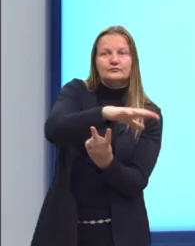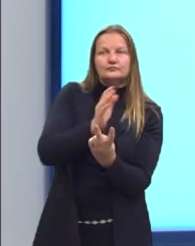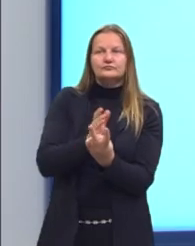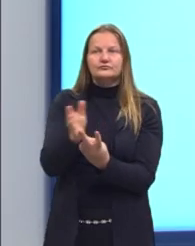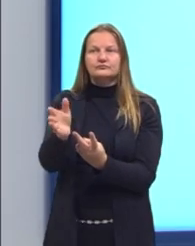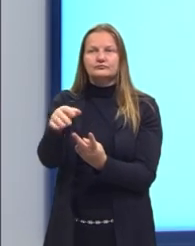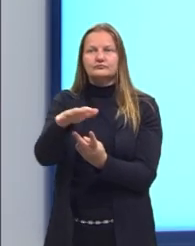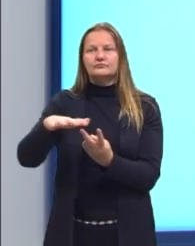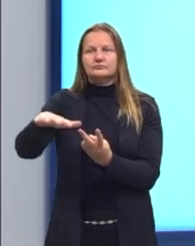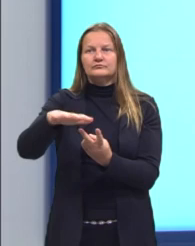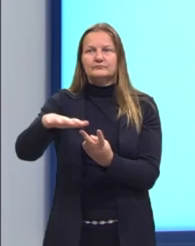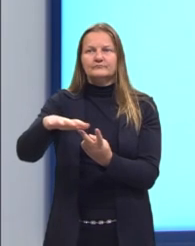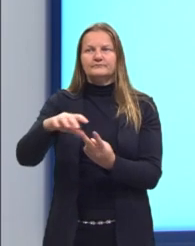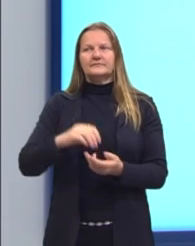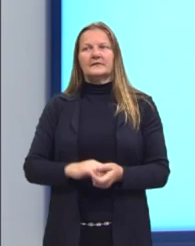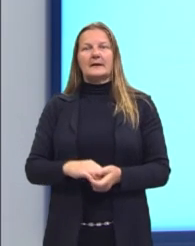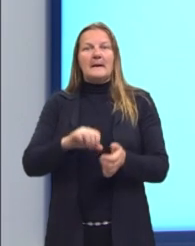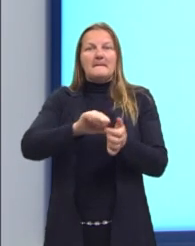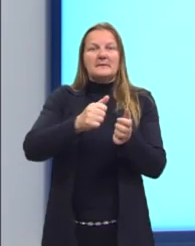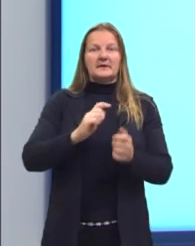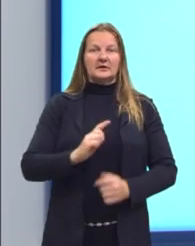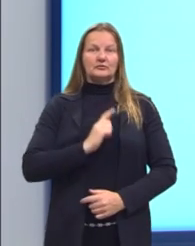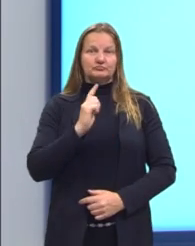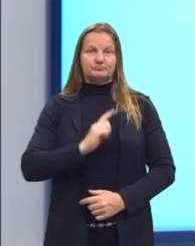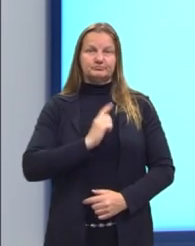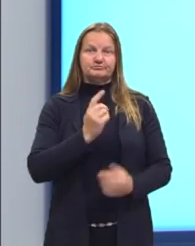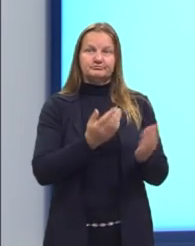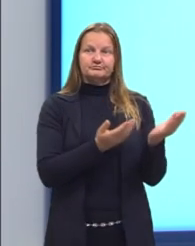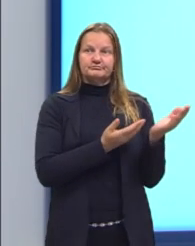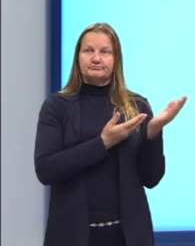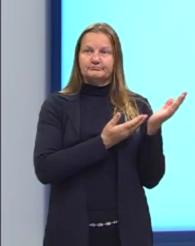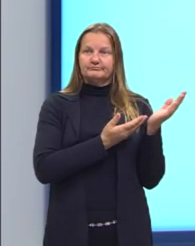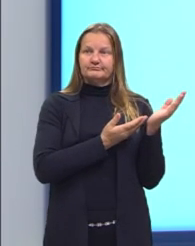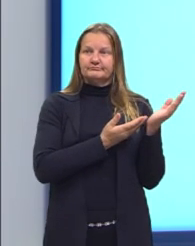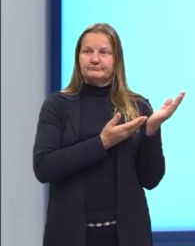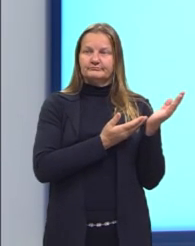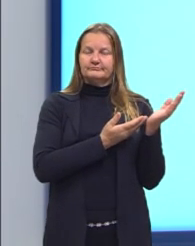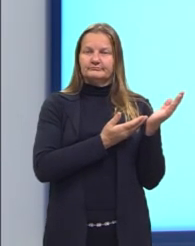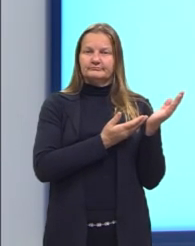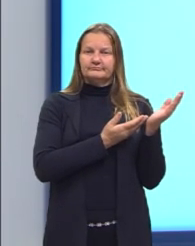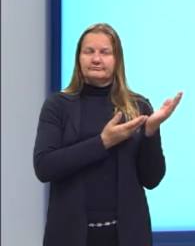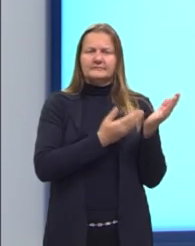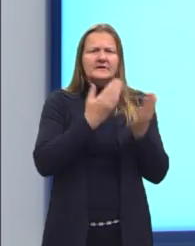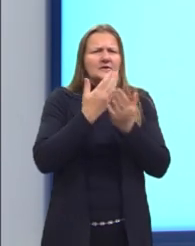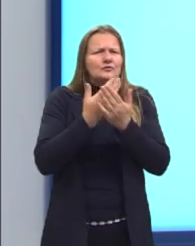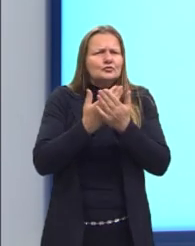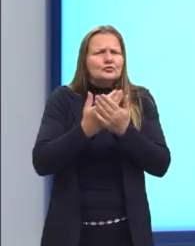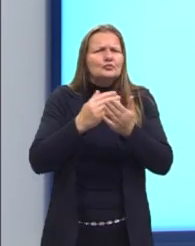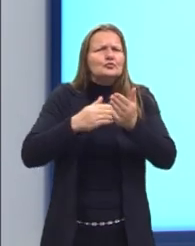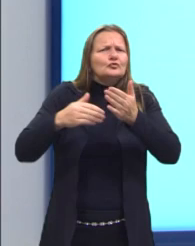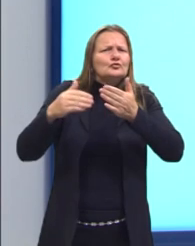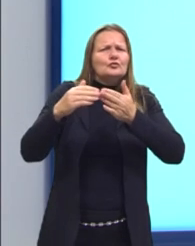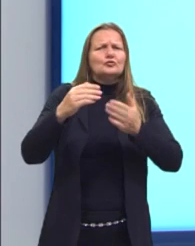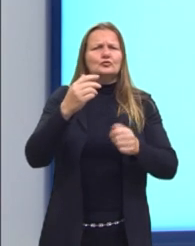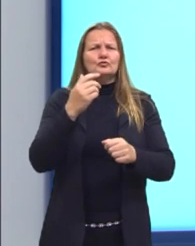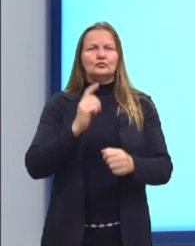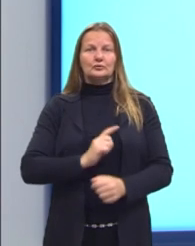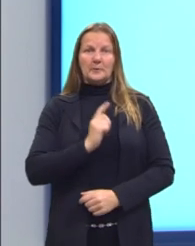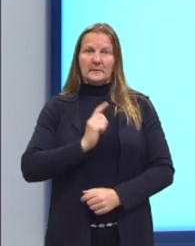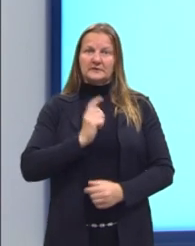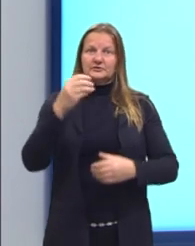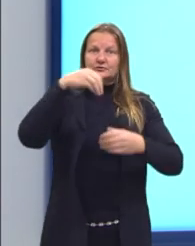A primeira área sendo a área da gramática, onde a gente tem aí o estudo dos componentes gramaticais.